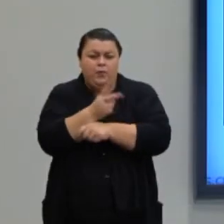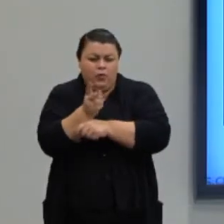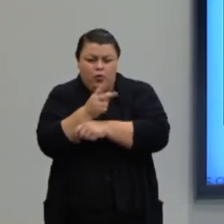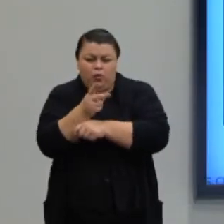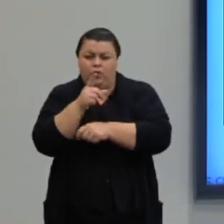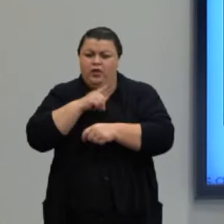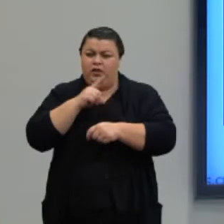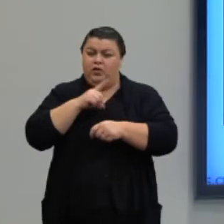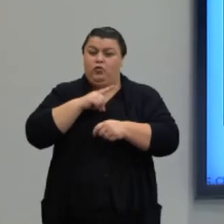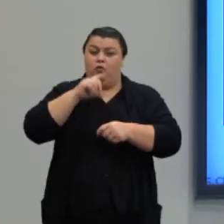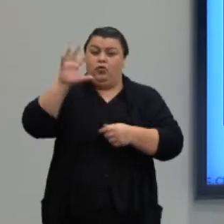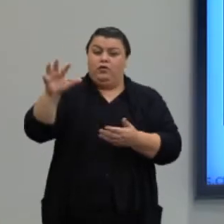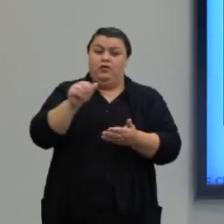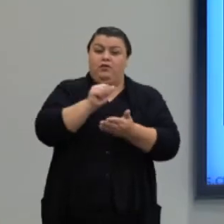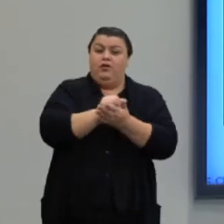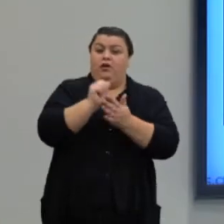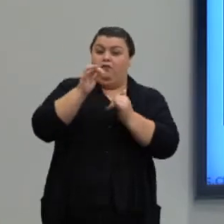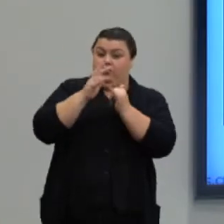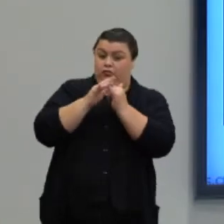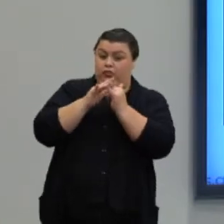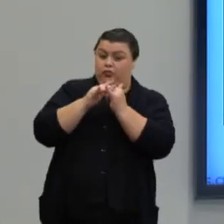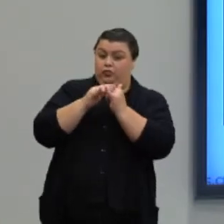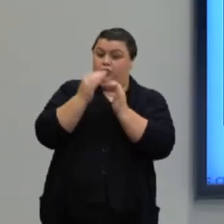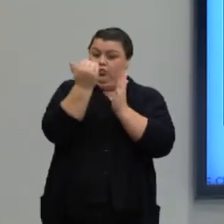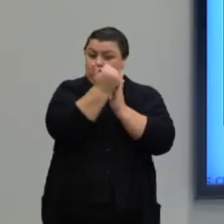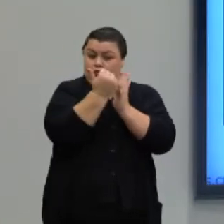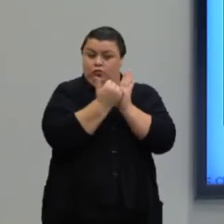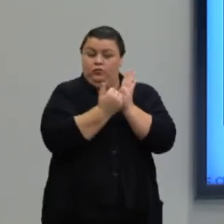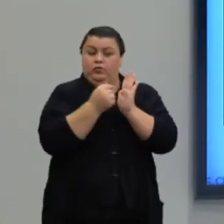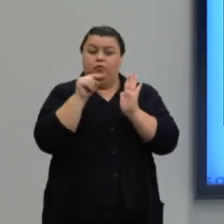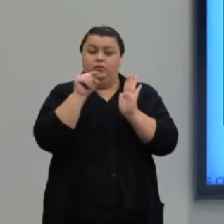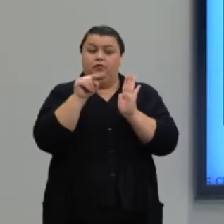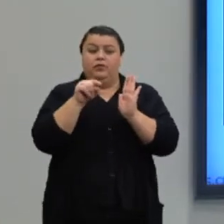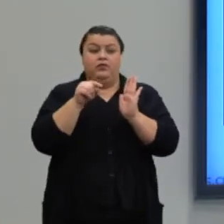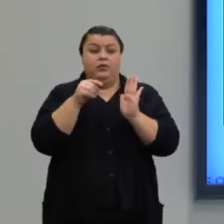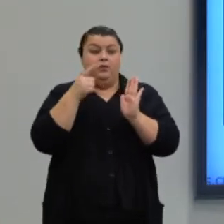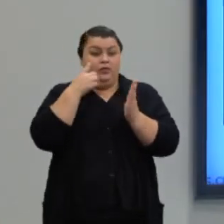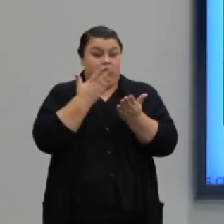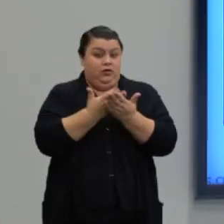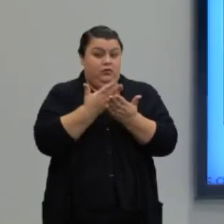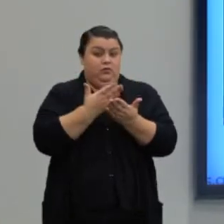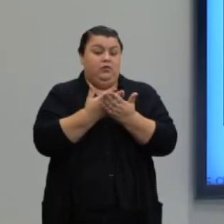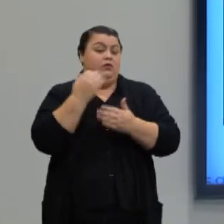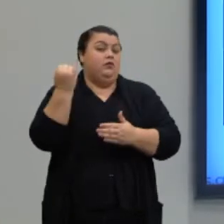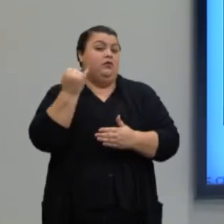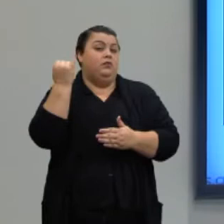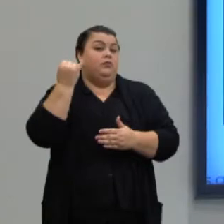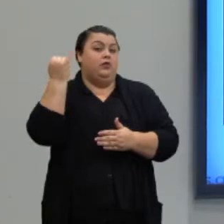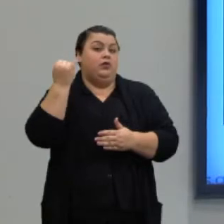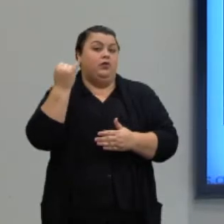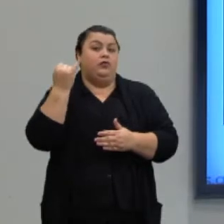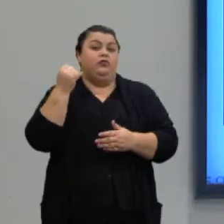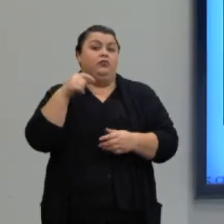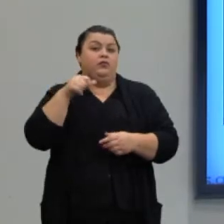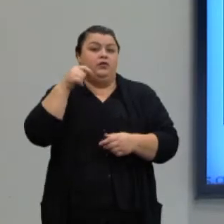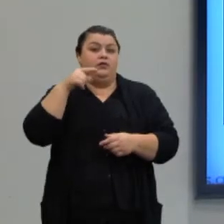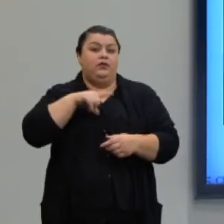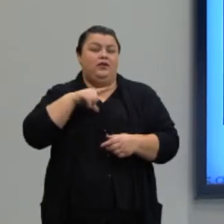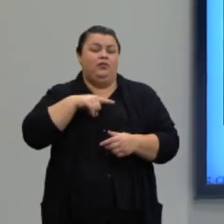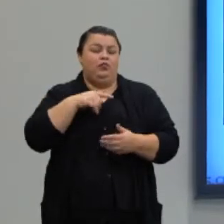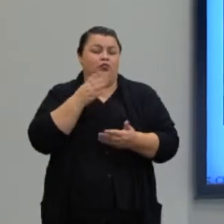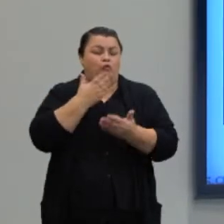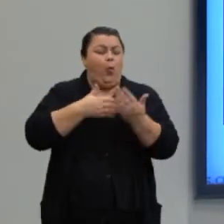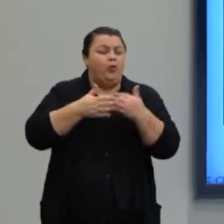ali salvas no YouTube para você poder acompanhar, porque são importantes, que tem todo esse início para nós entendermos